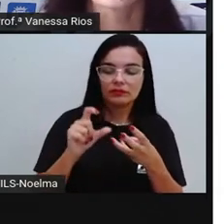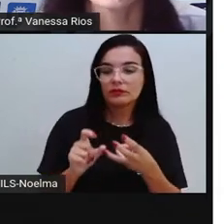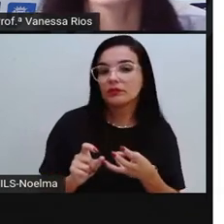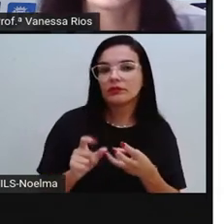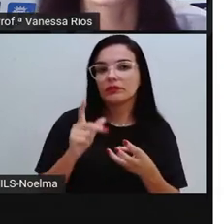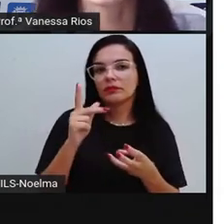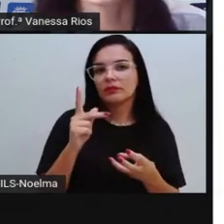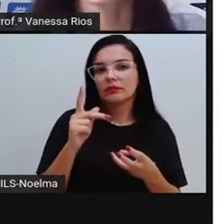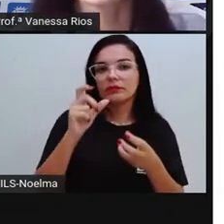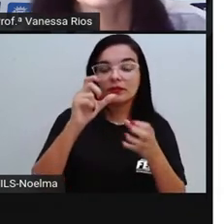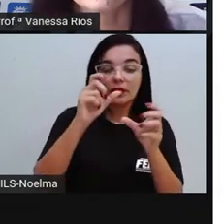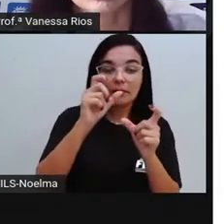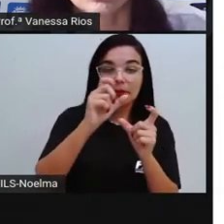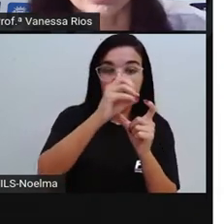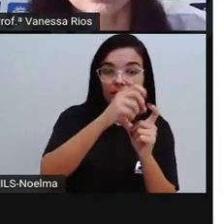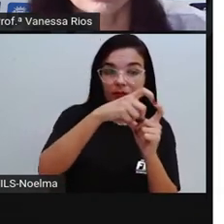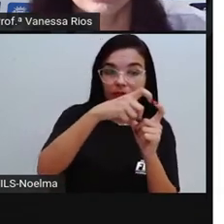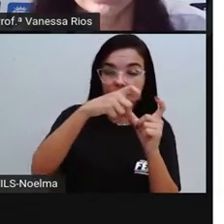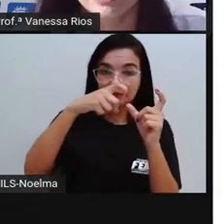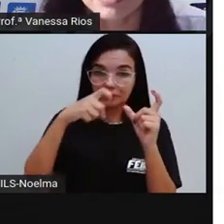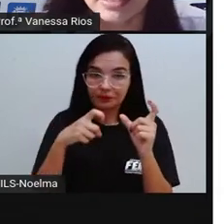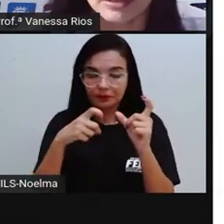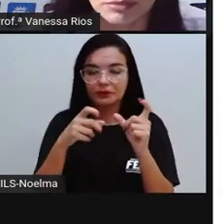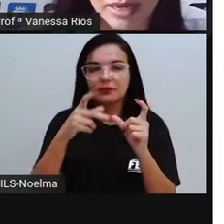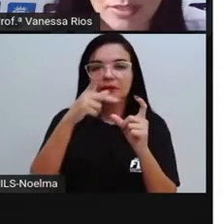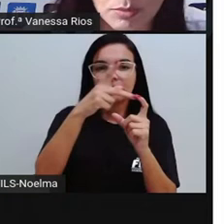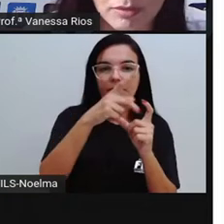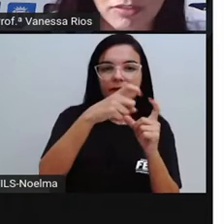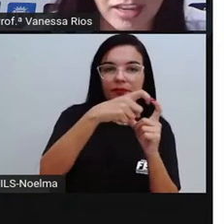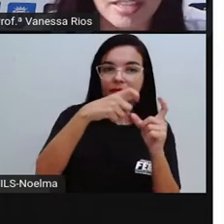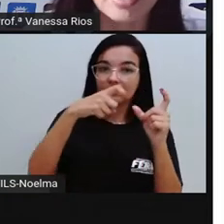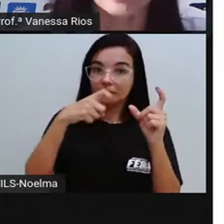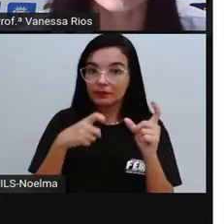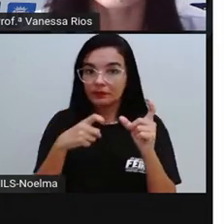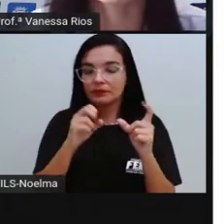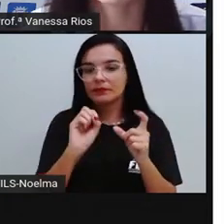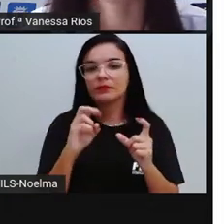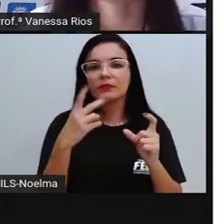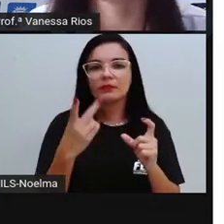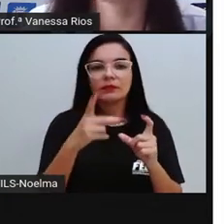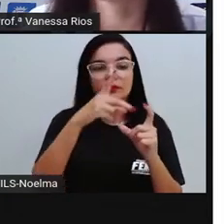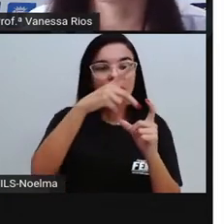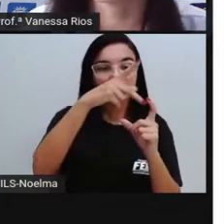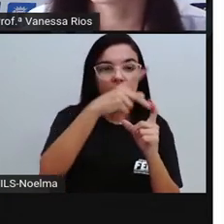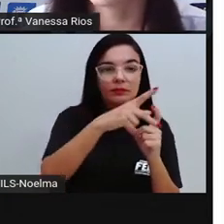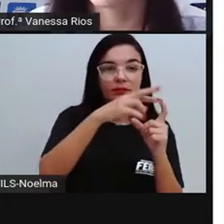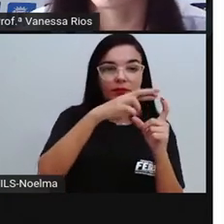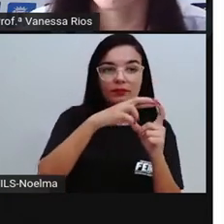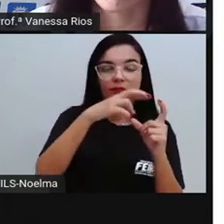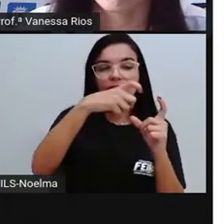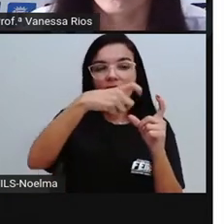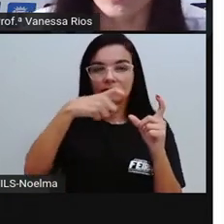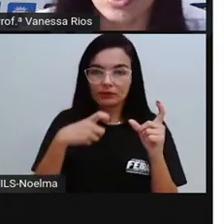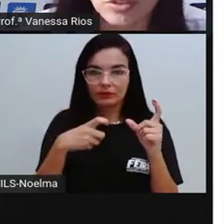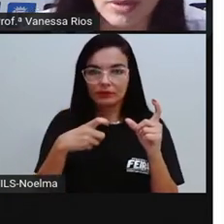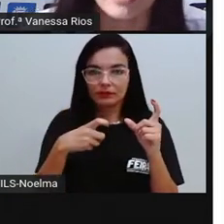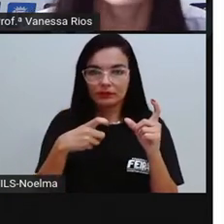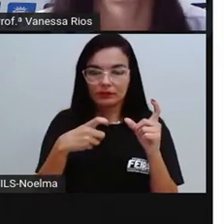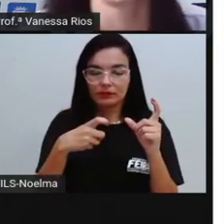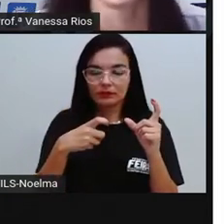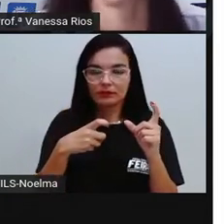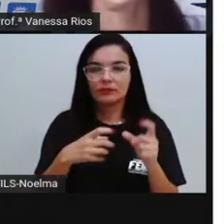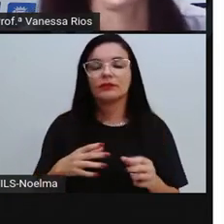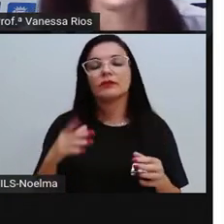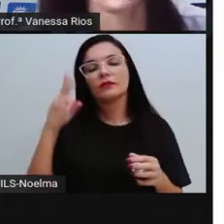proparoxítonas. Lembrando, mais uma vez, que quando a sílaba tônica é a última,